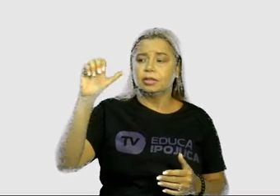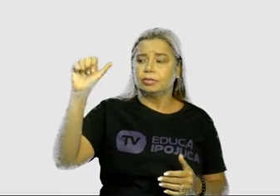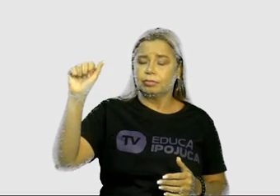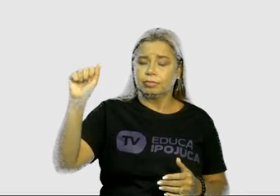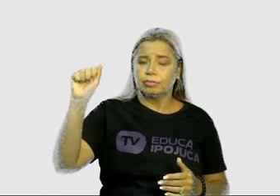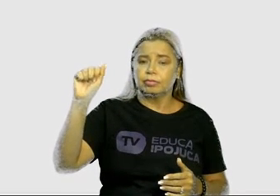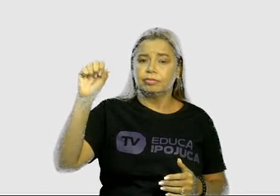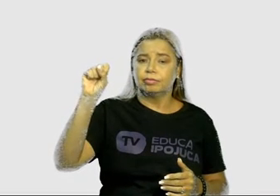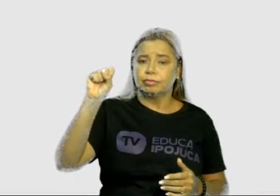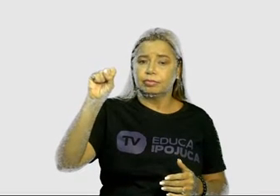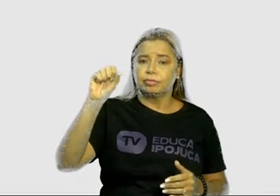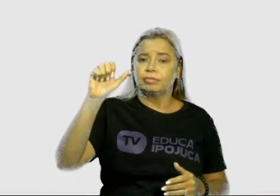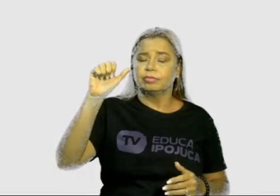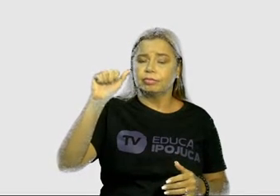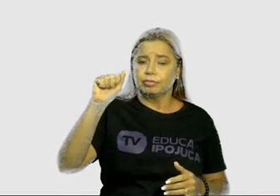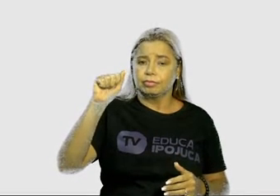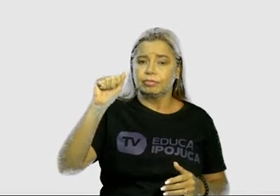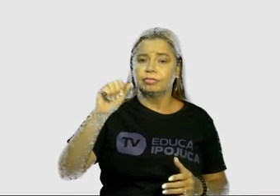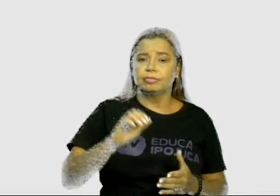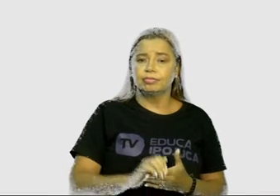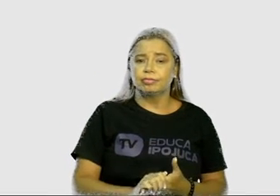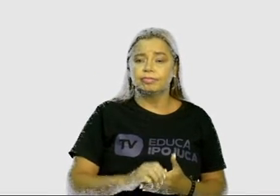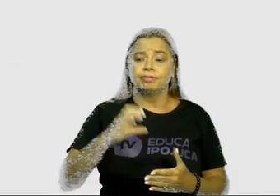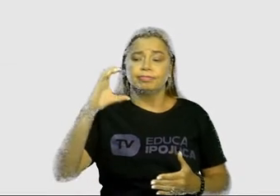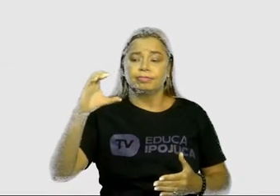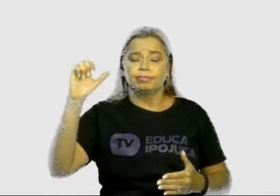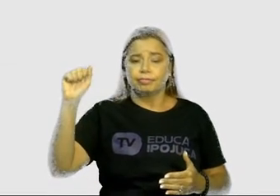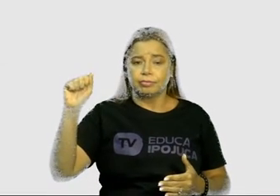S, A, S, S, S, S, S,